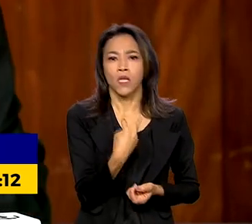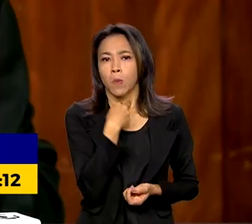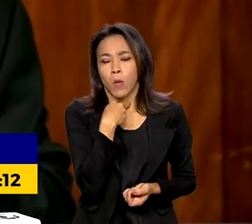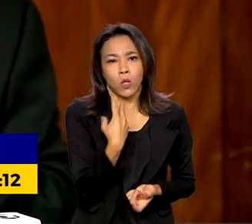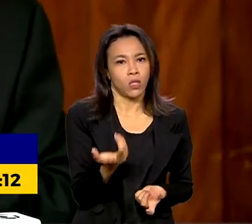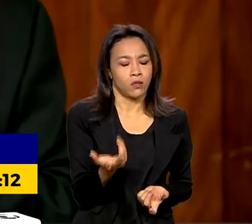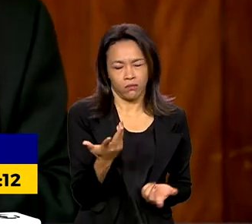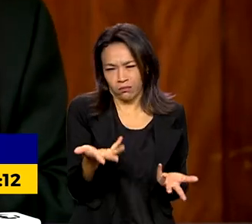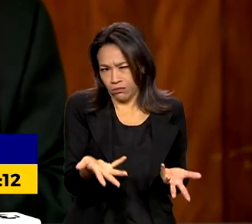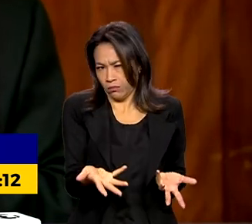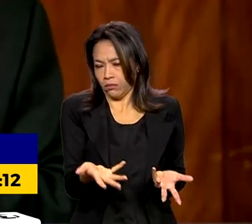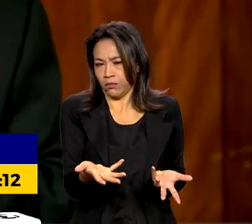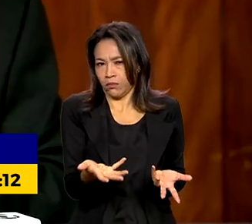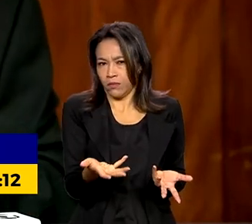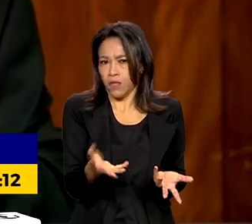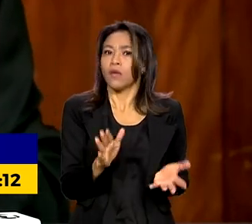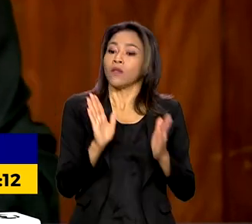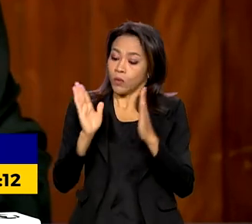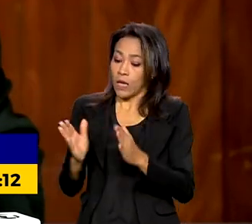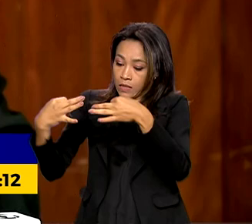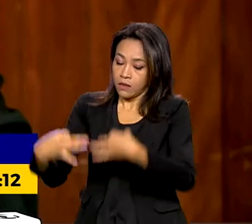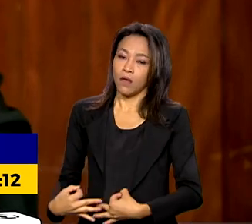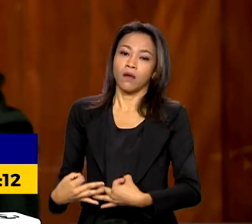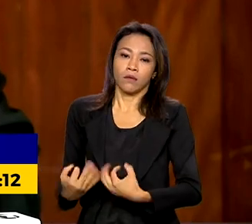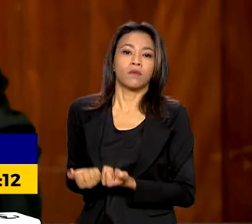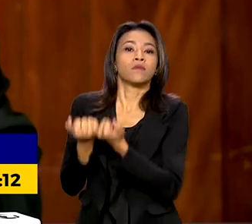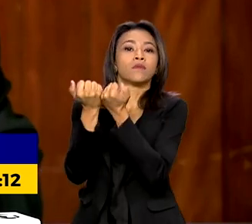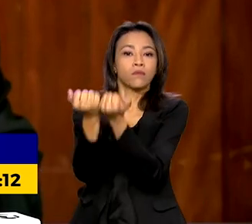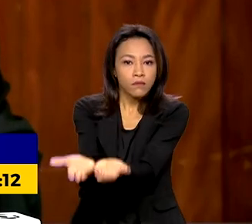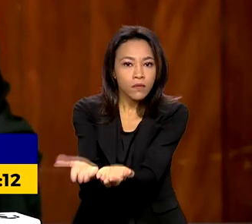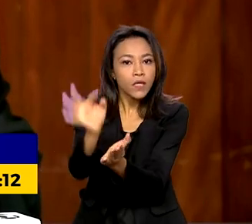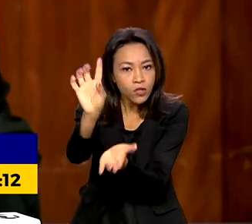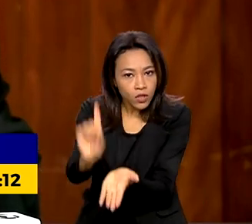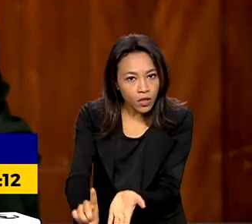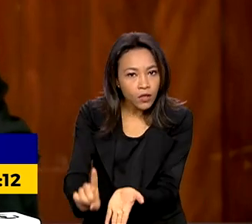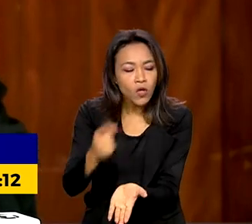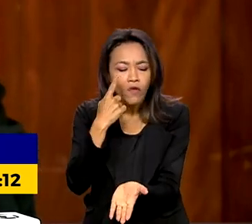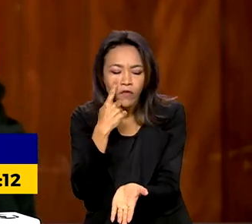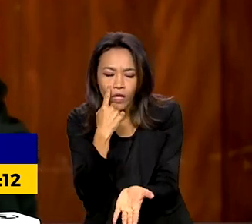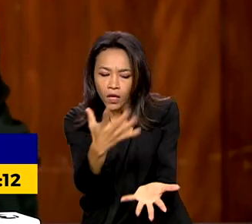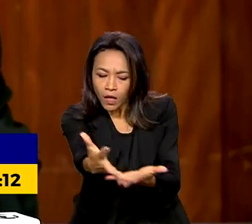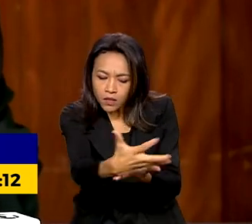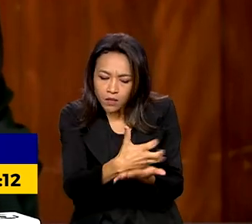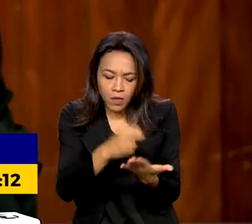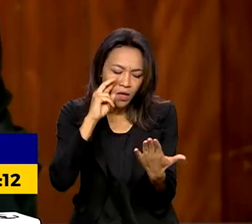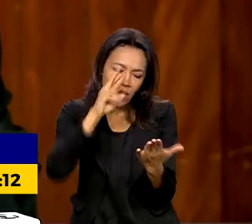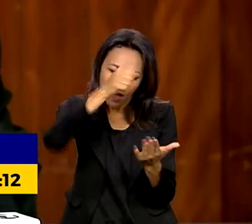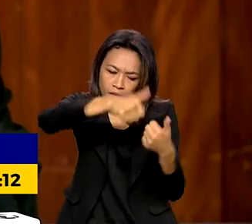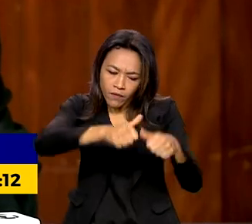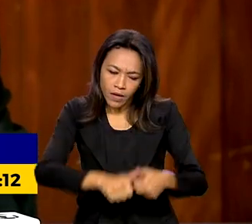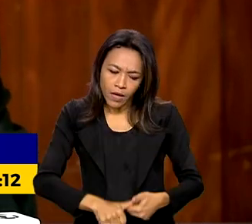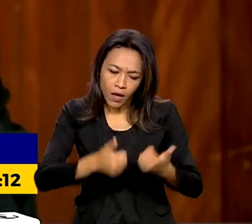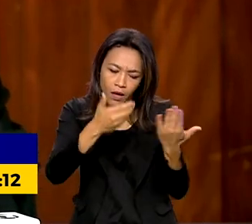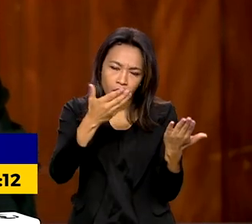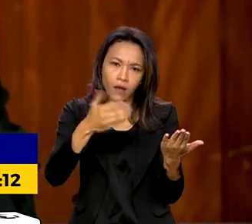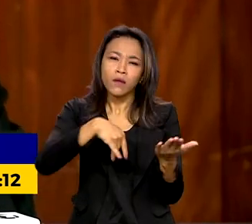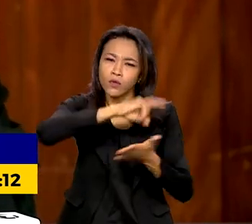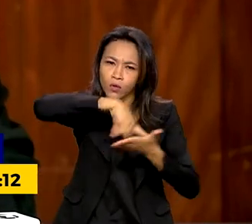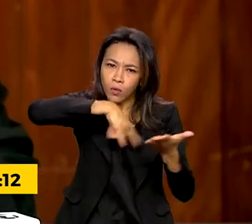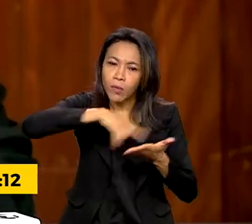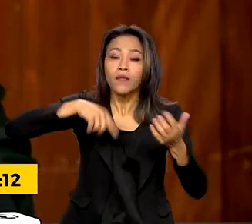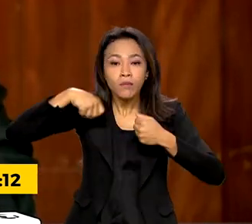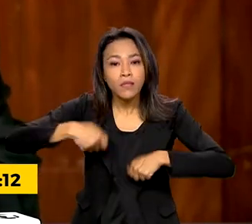não deve, não tem, para a cultura do que é justo. Examinar e ser correto e a transparência é um instrumento que a gente tem